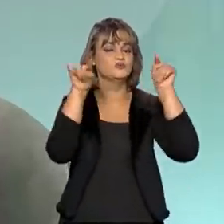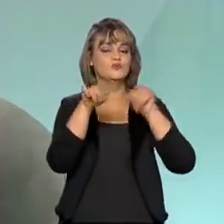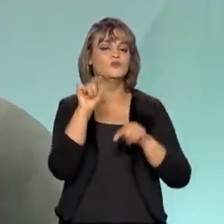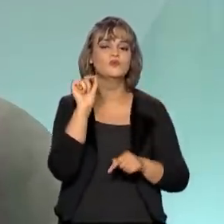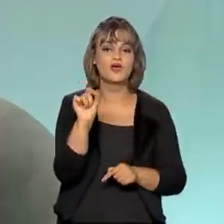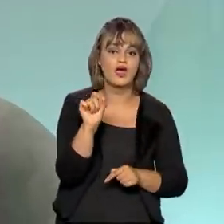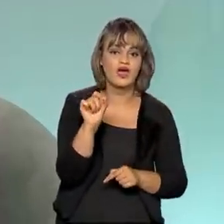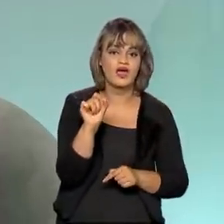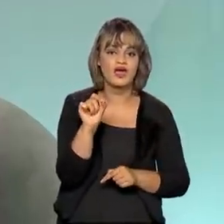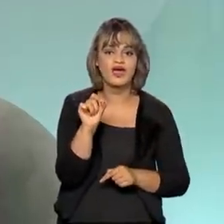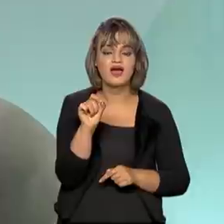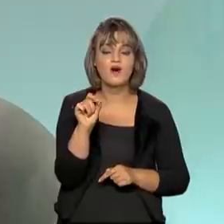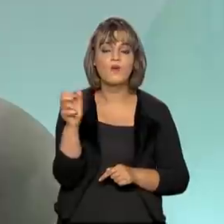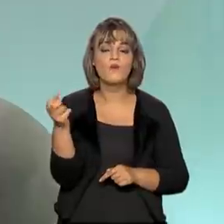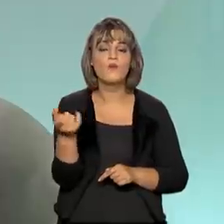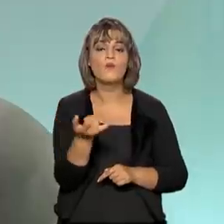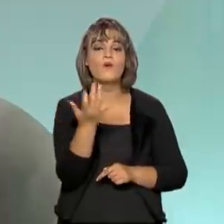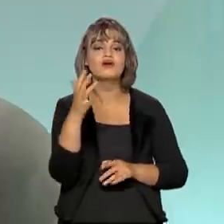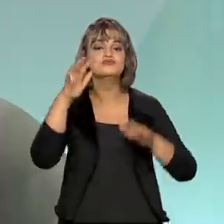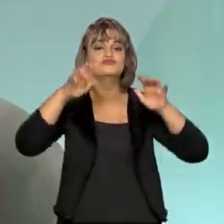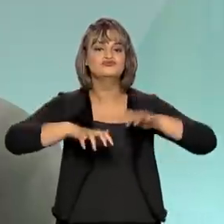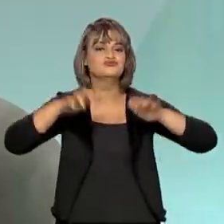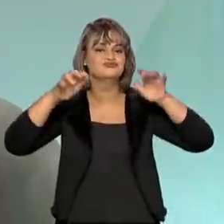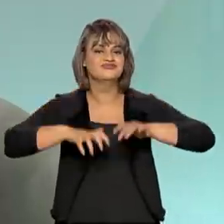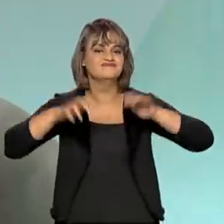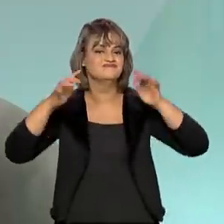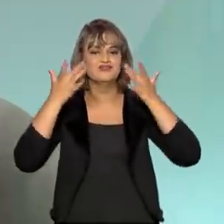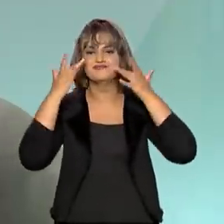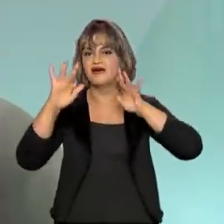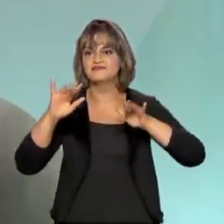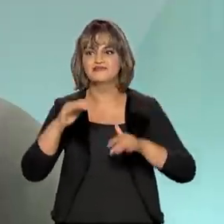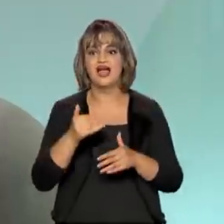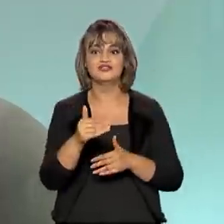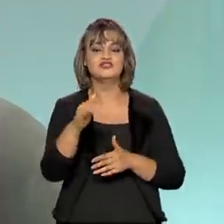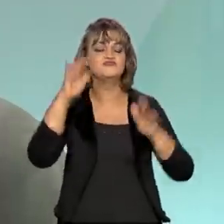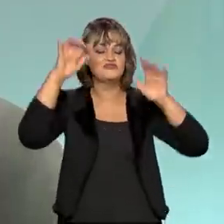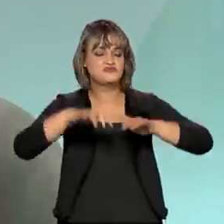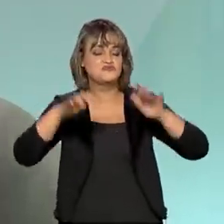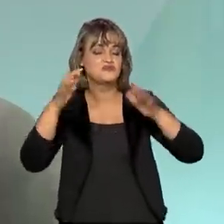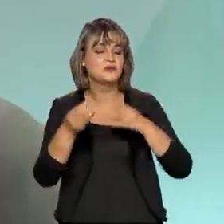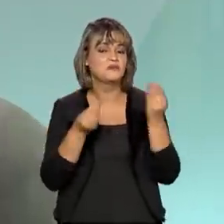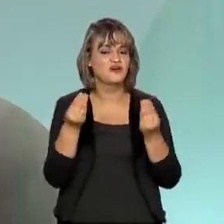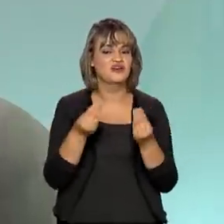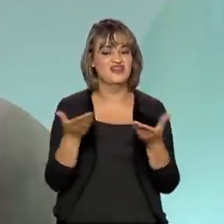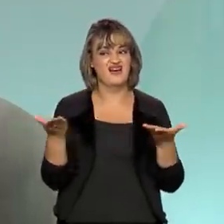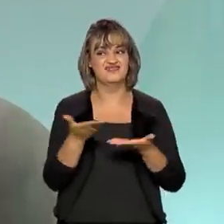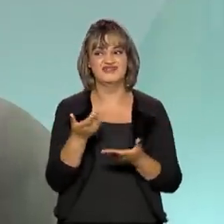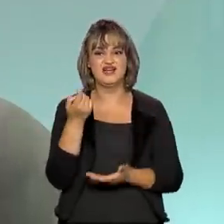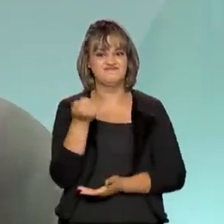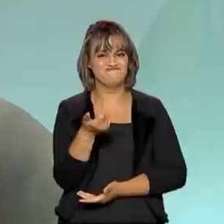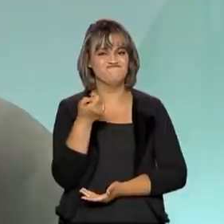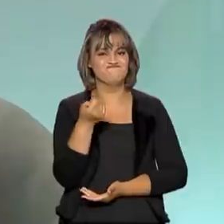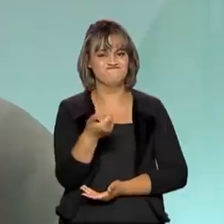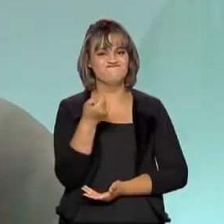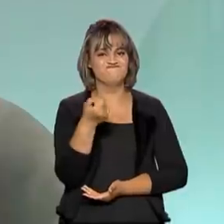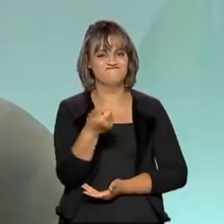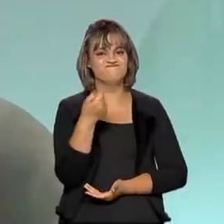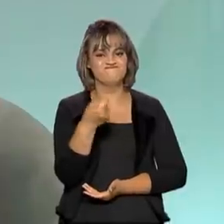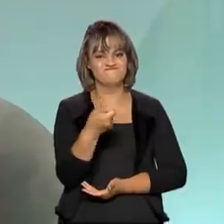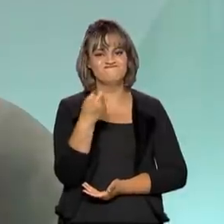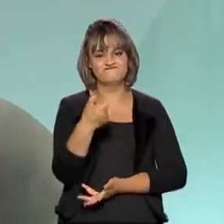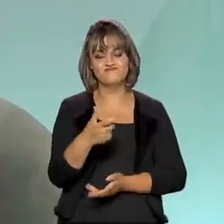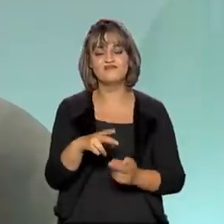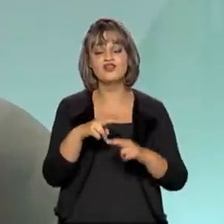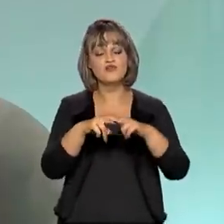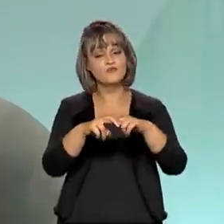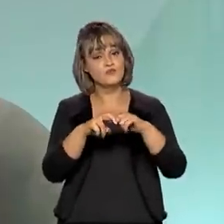antecedência? É o volume de chuvas que veio muito aquém do que era esperado e que obrigou